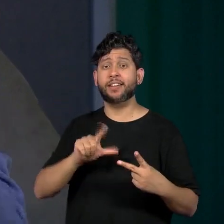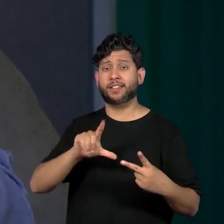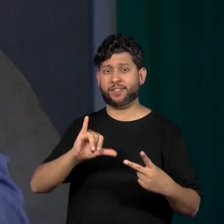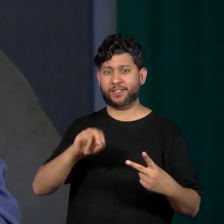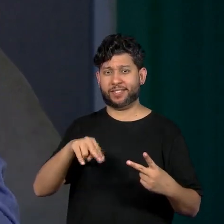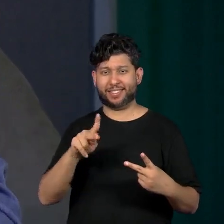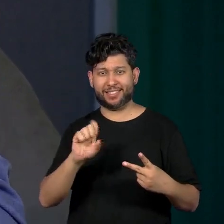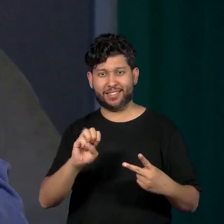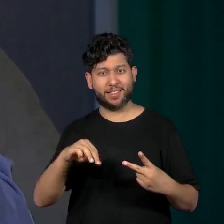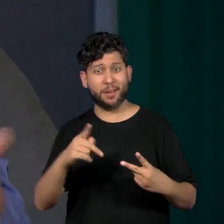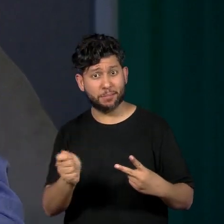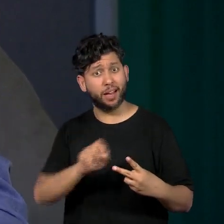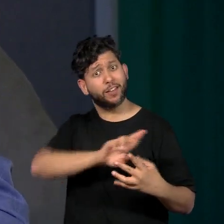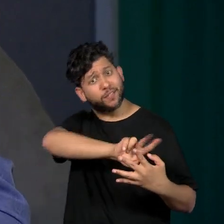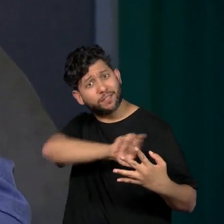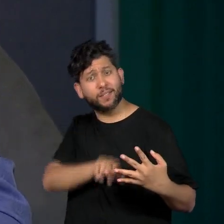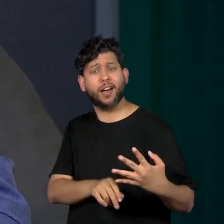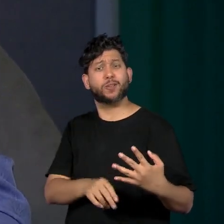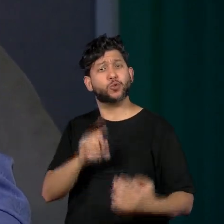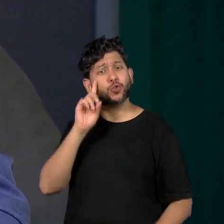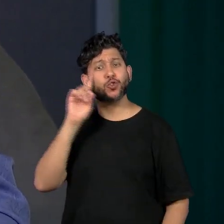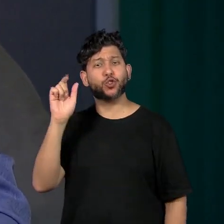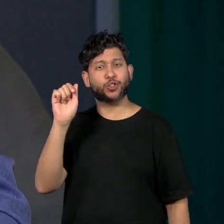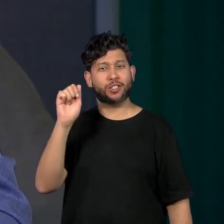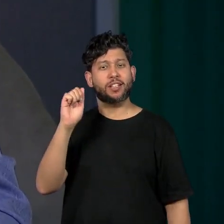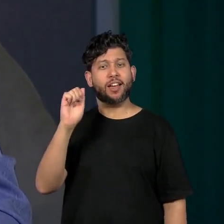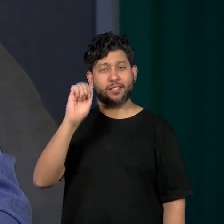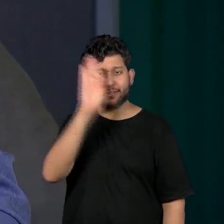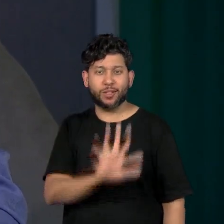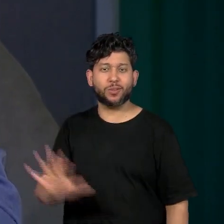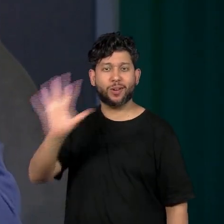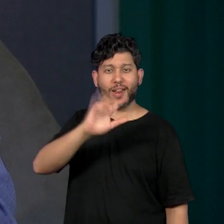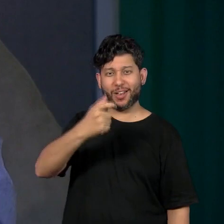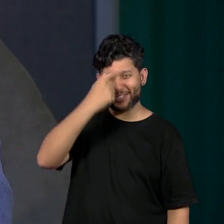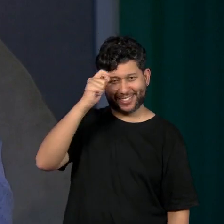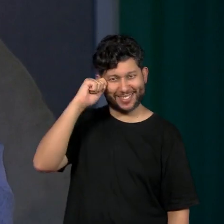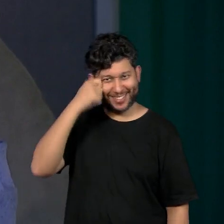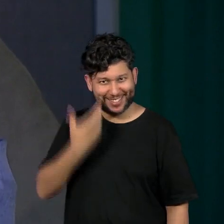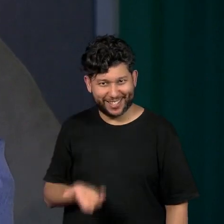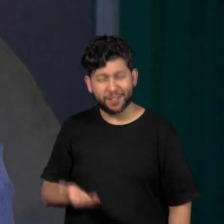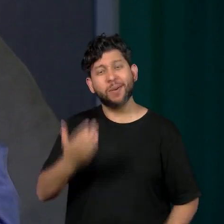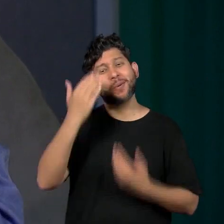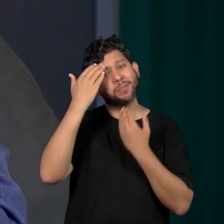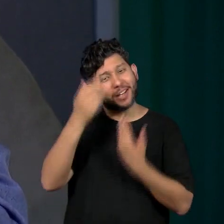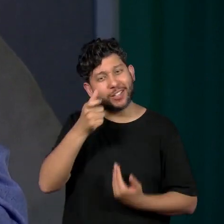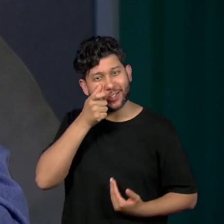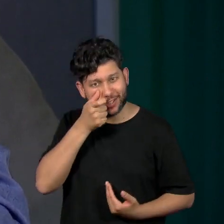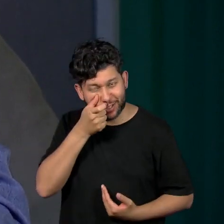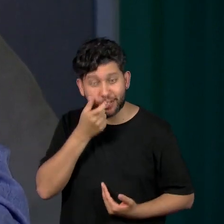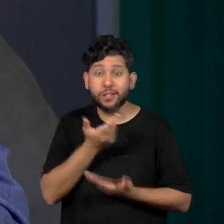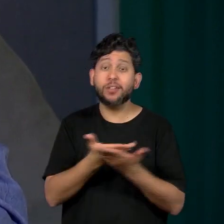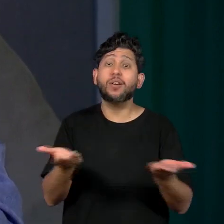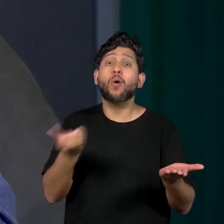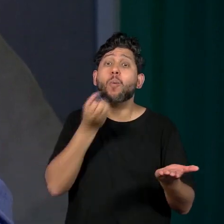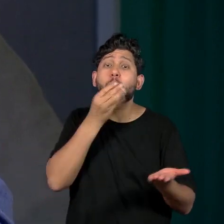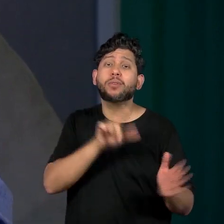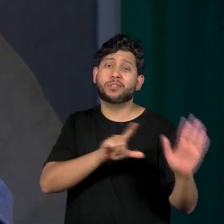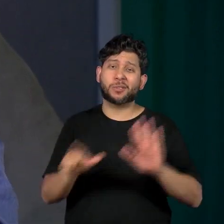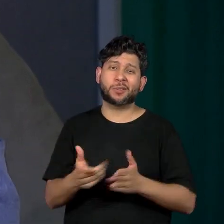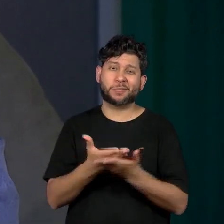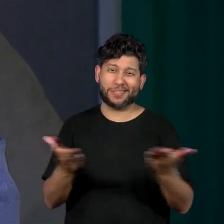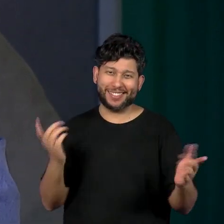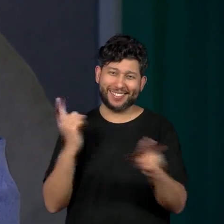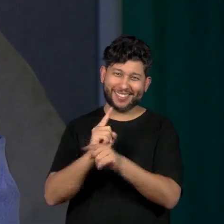atividades que comemoram o Dia Nacional da Consciência Negra. Por enquanto, obrigado pela companhia, tenham todos uma ótima semana